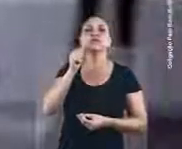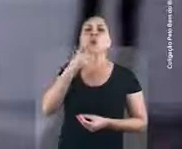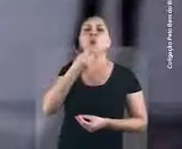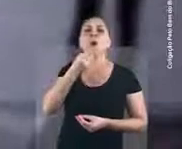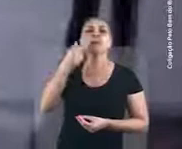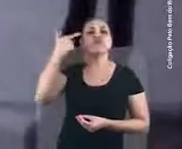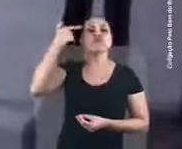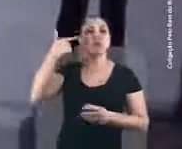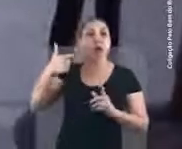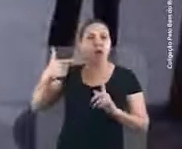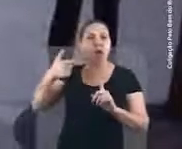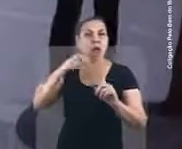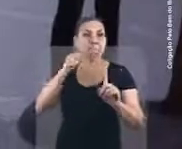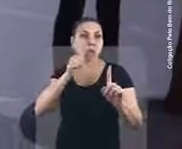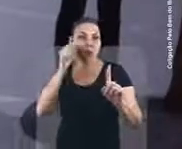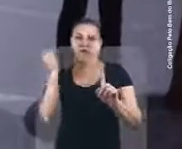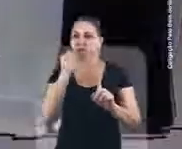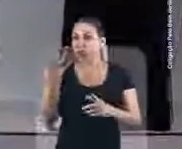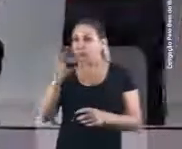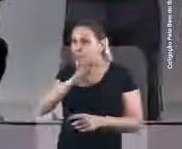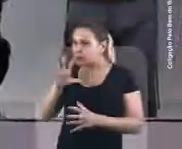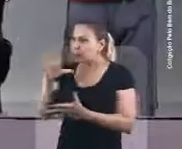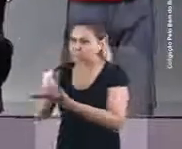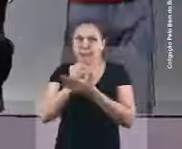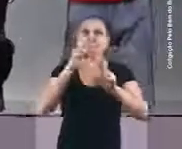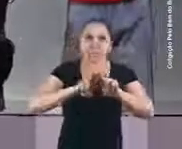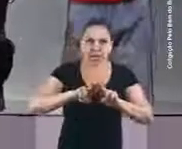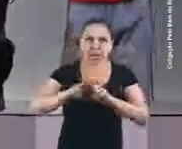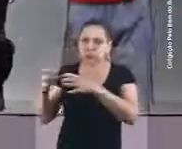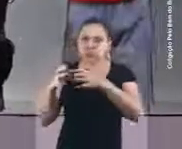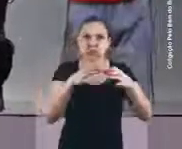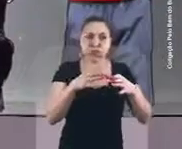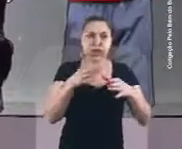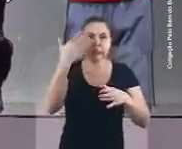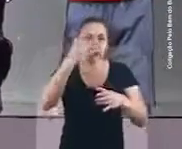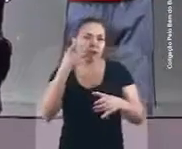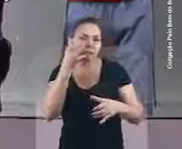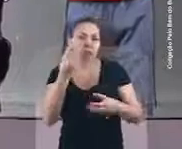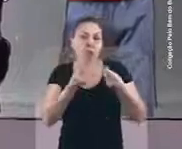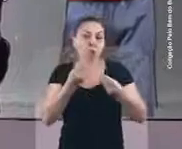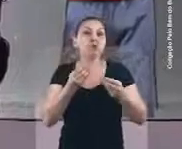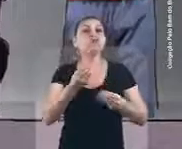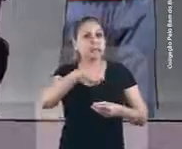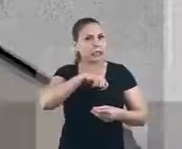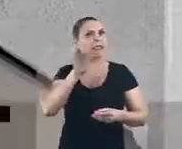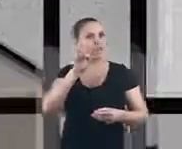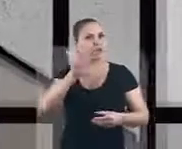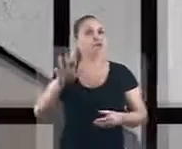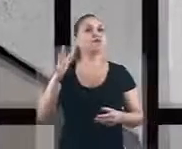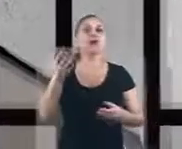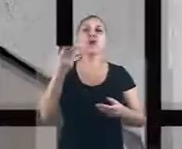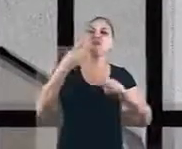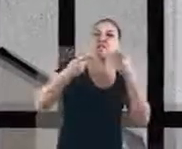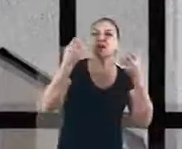Um policial age, prende o bandido e junto com as testemunhas vão todos para a delegacia federal. São ouvidos e o